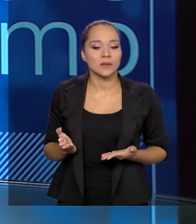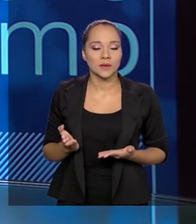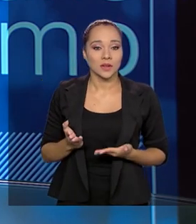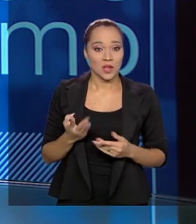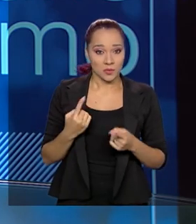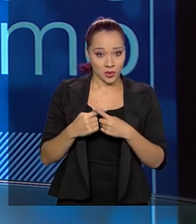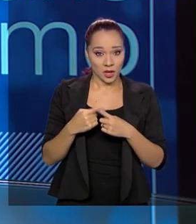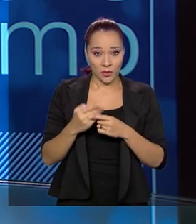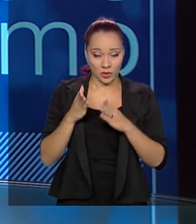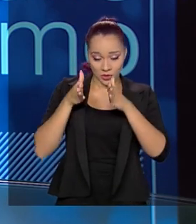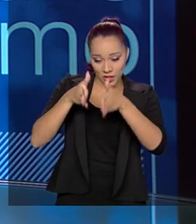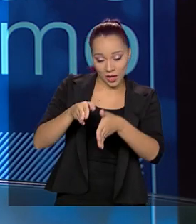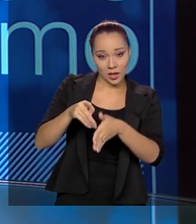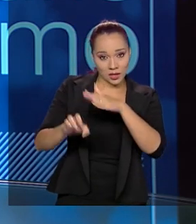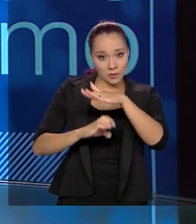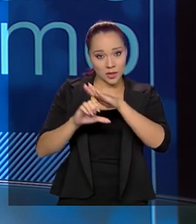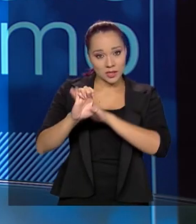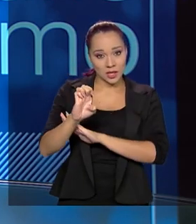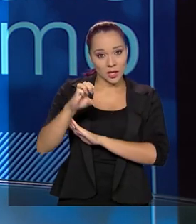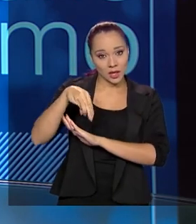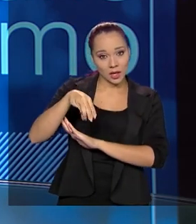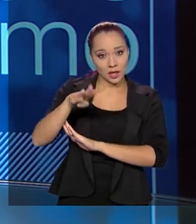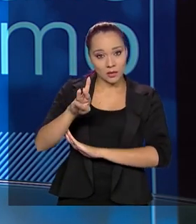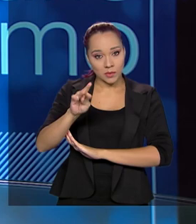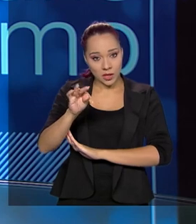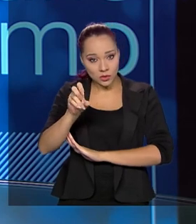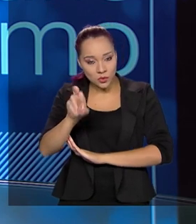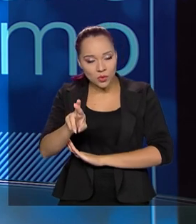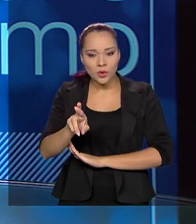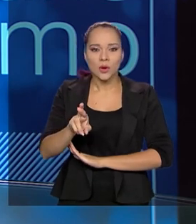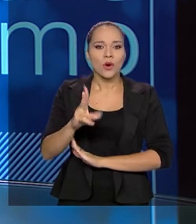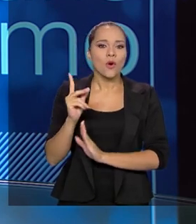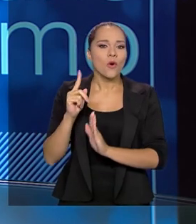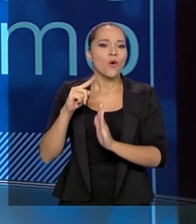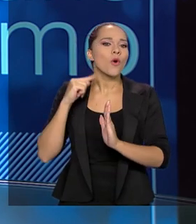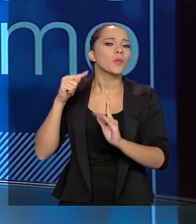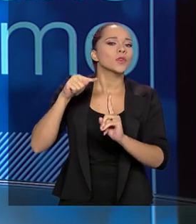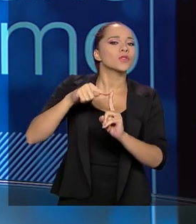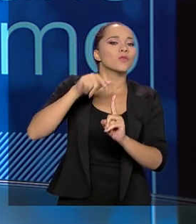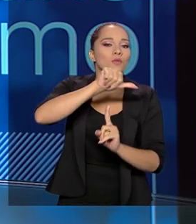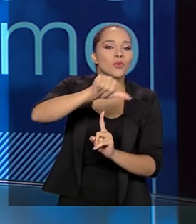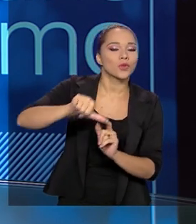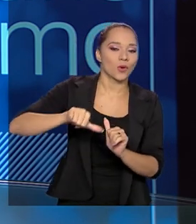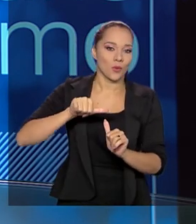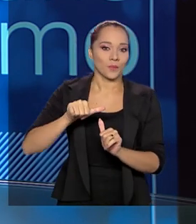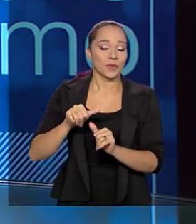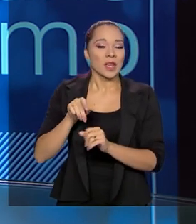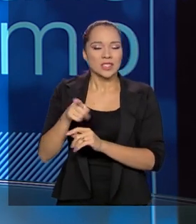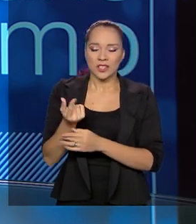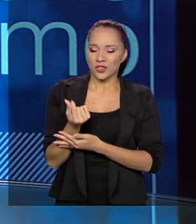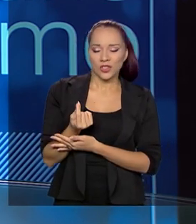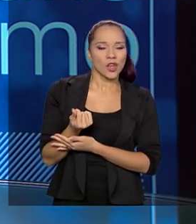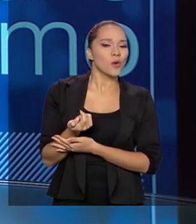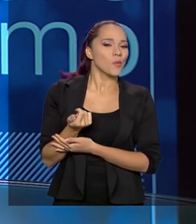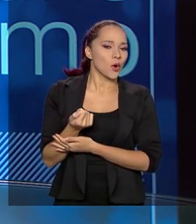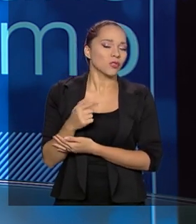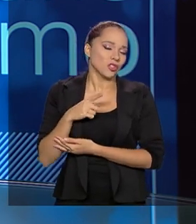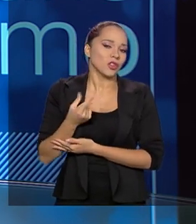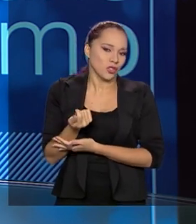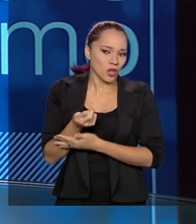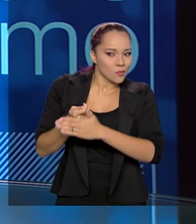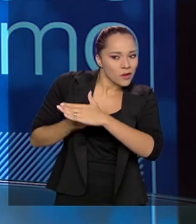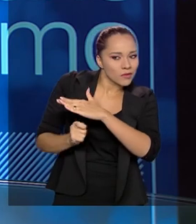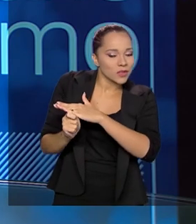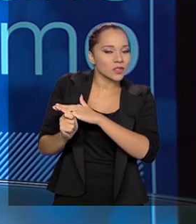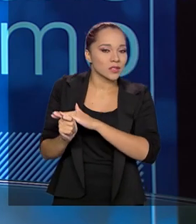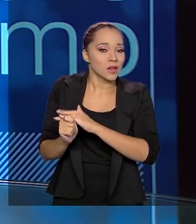quando eu cheguei na Embratur, a gente mudou o foco da Embratur. Quando a gente chegou na Embratur, o foco da Embratur, apesar do pouco dinheiro que a gente tinha, tinha dinheiro para investir,